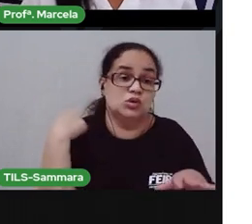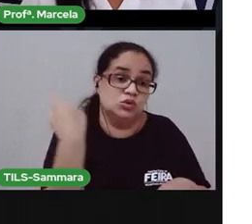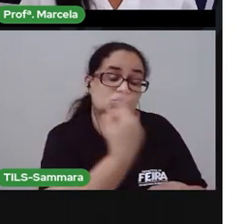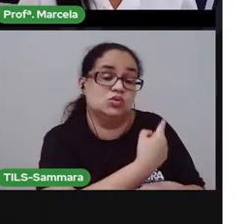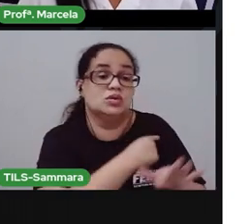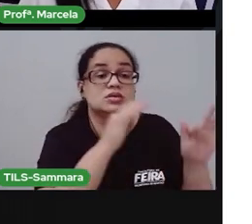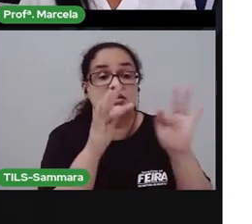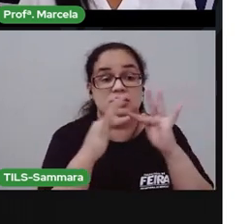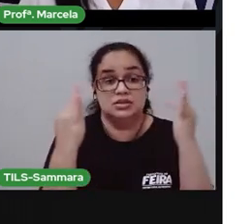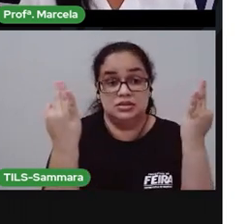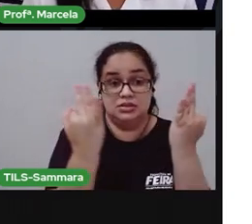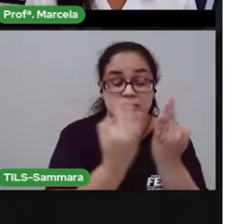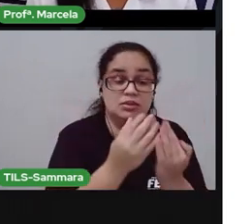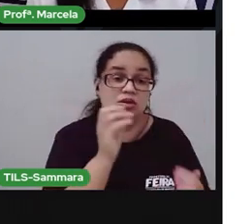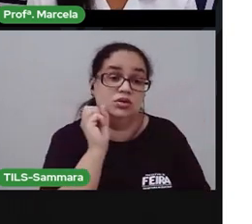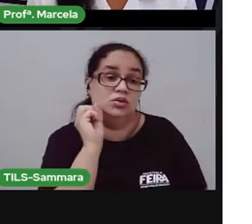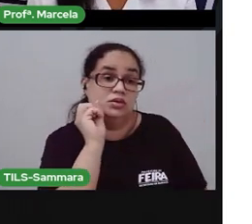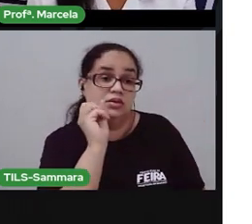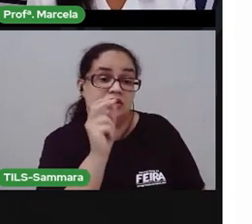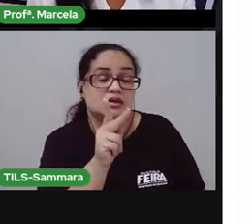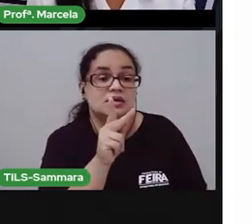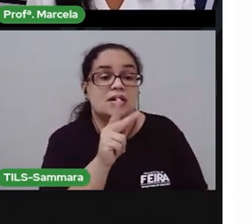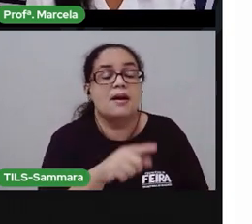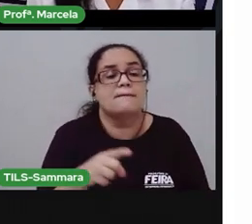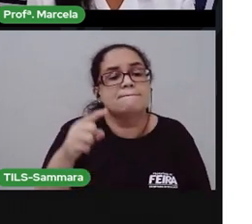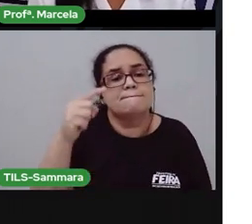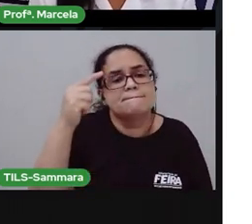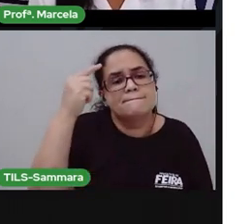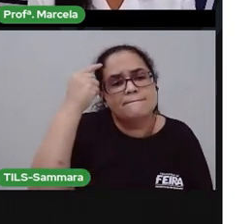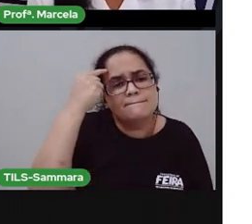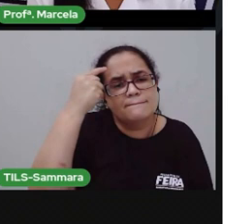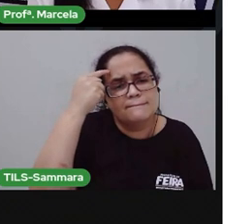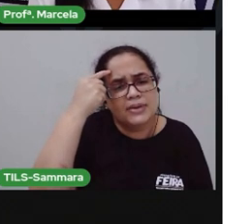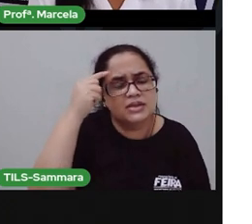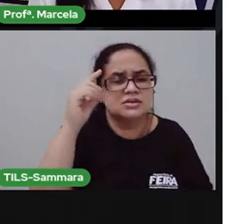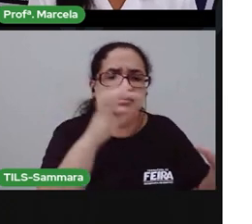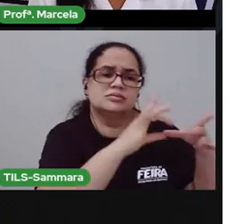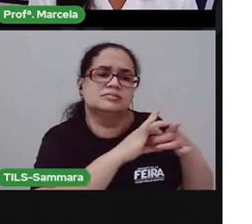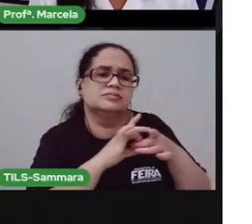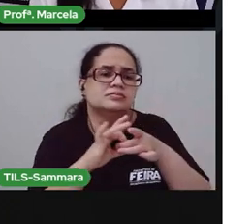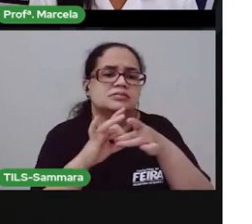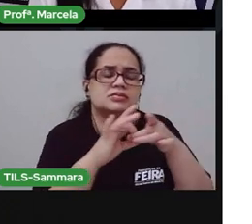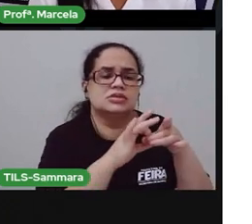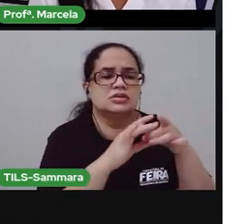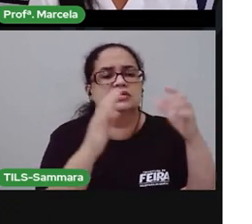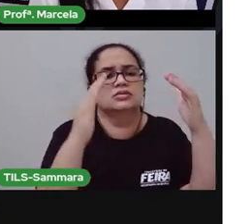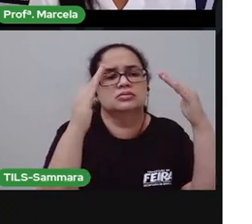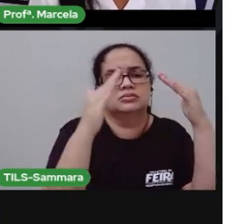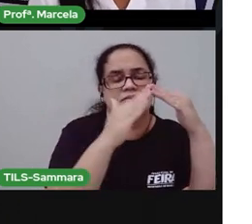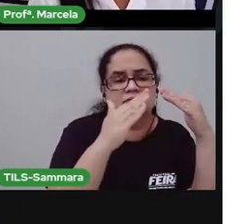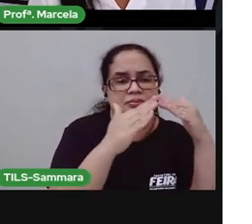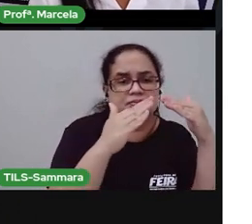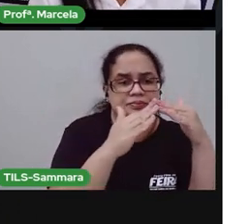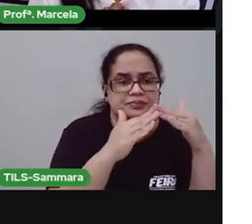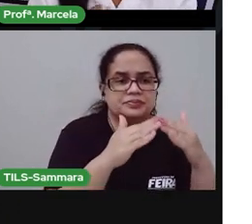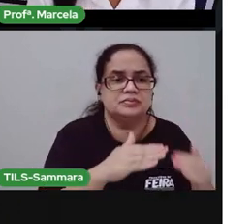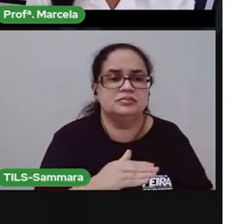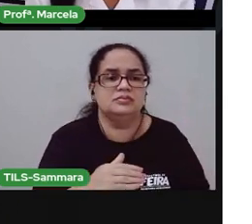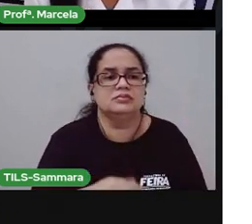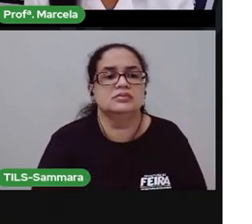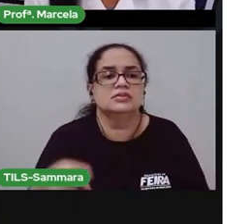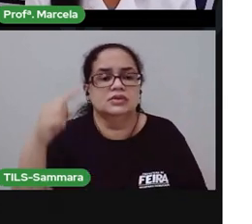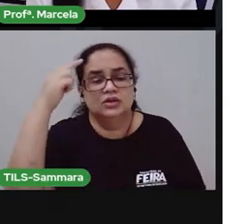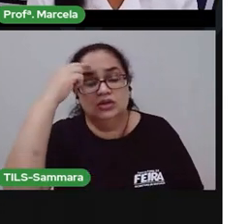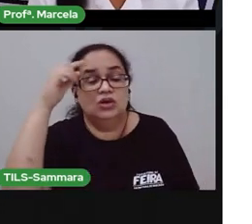não é isso? Então, quando a gente pensa em harmonia no Lá, a gente tem que pensar na